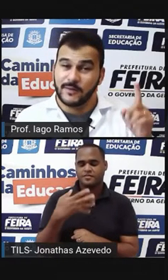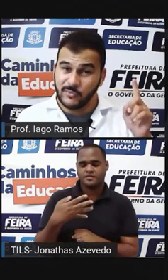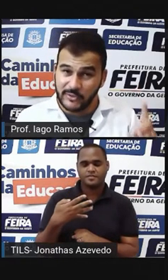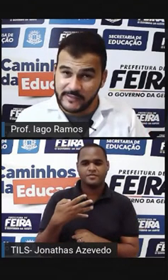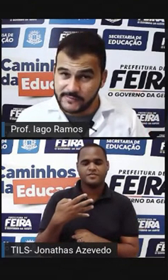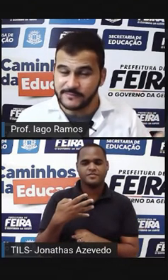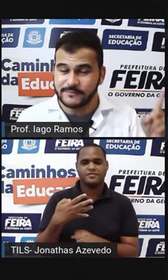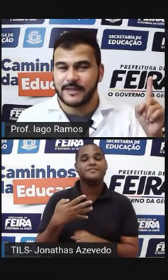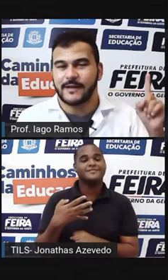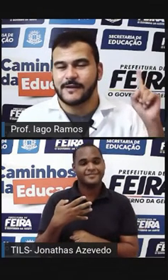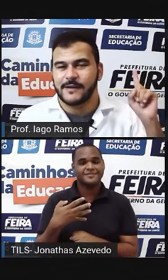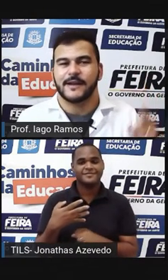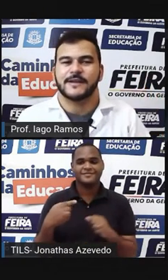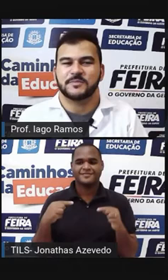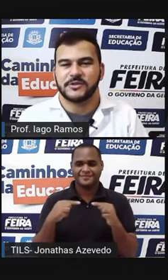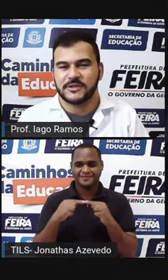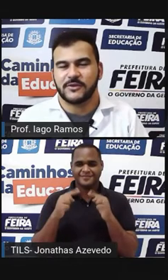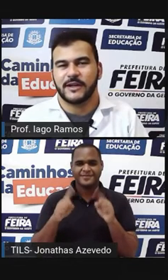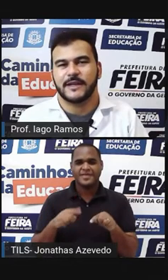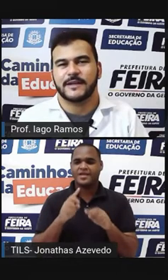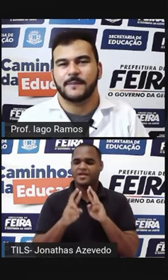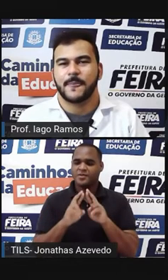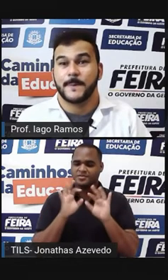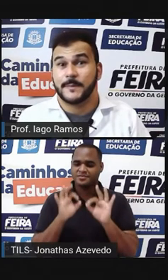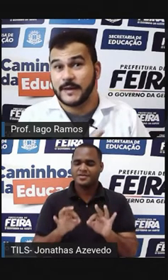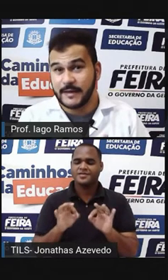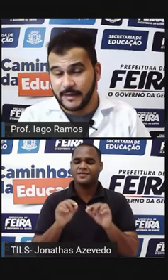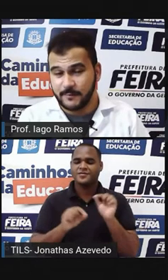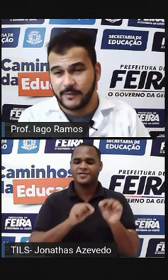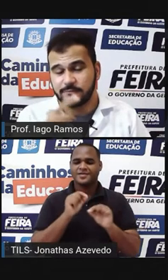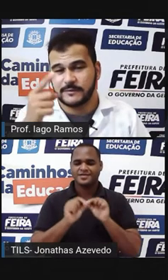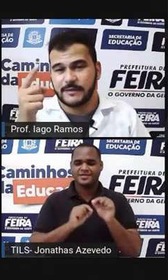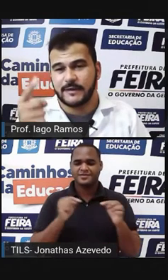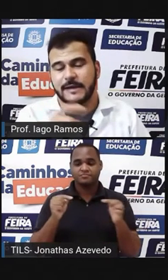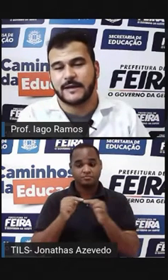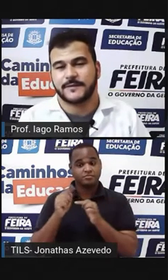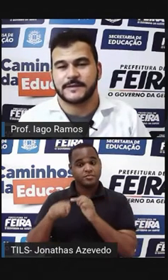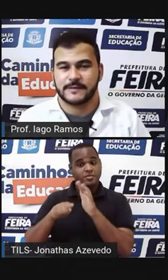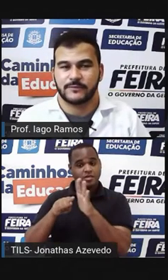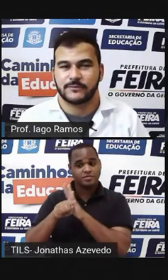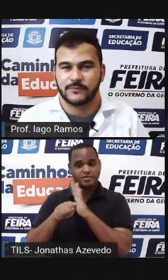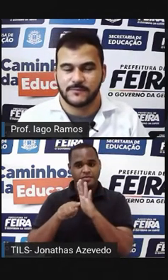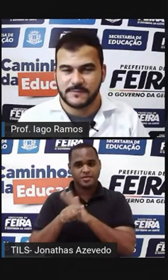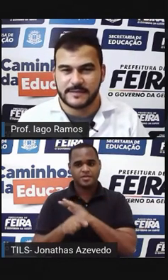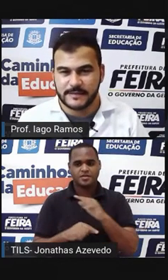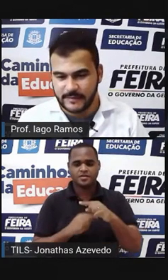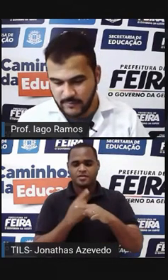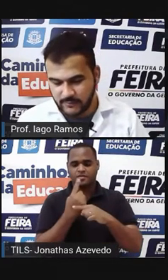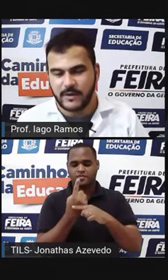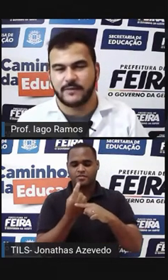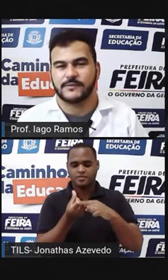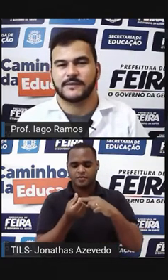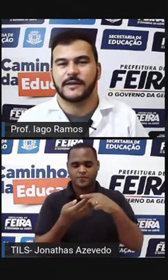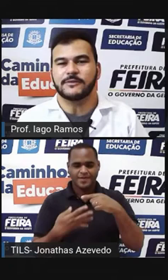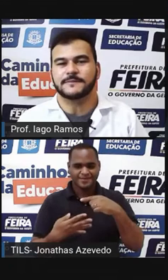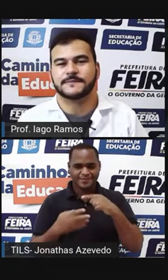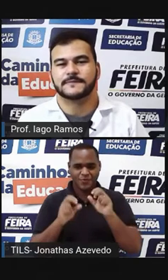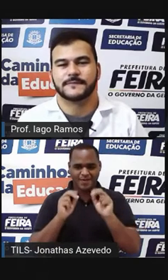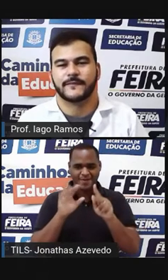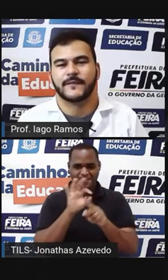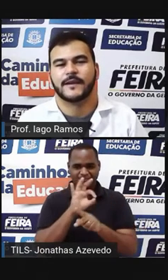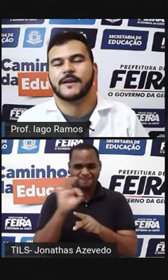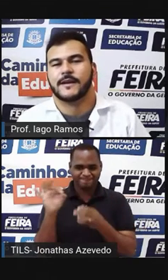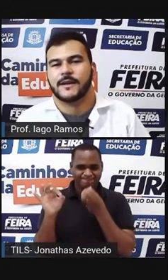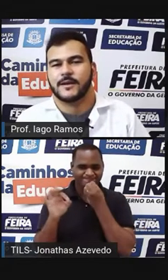Por isso, tá? Que a resposta correta para aquela pergunta Era a fração 1, 64 Valeu?